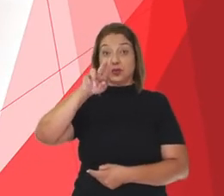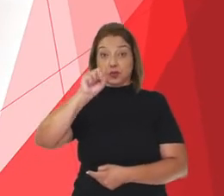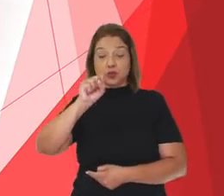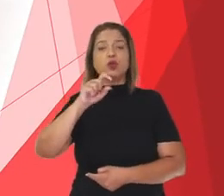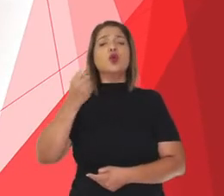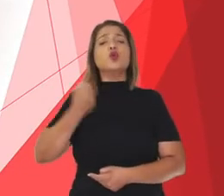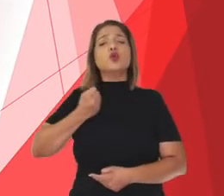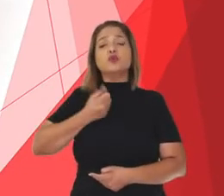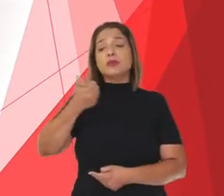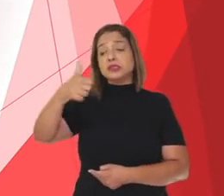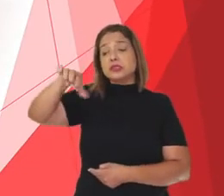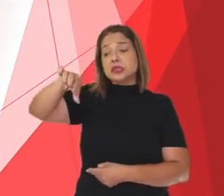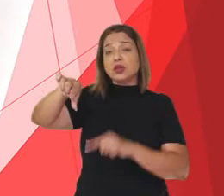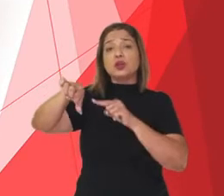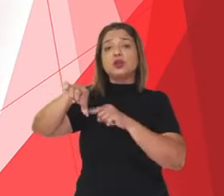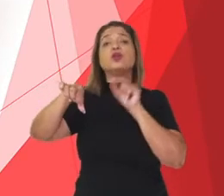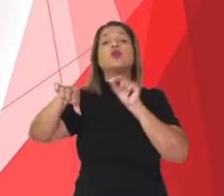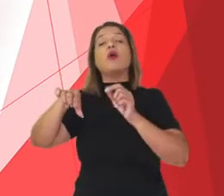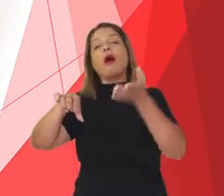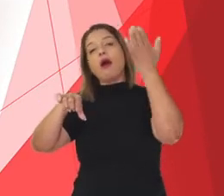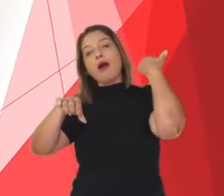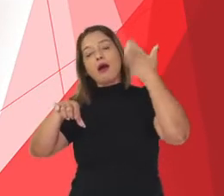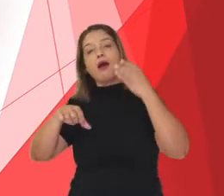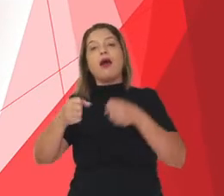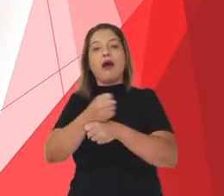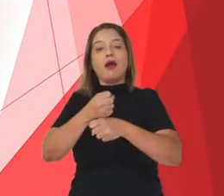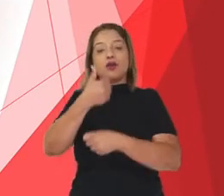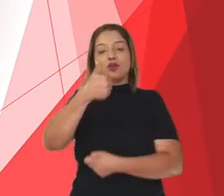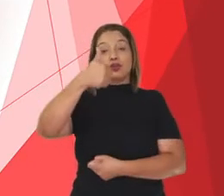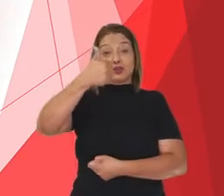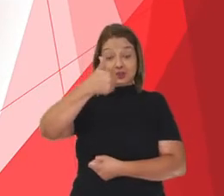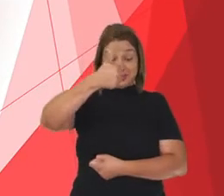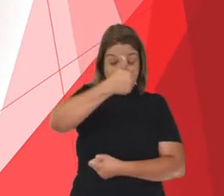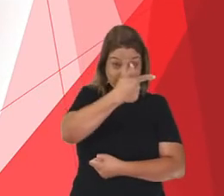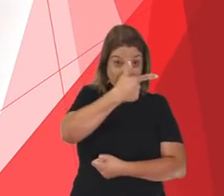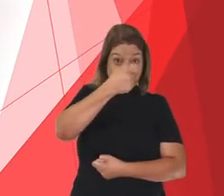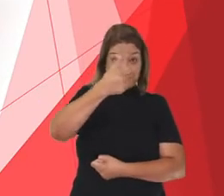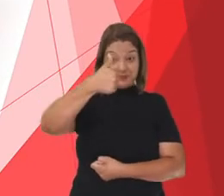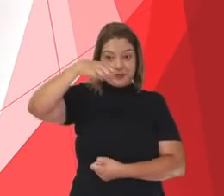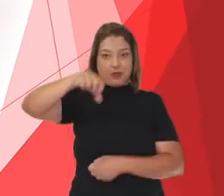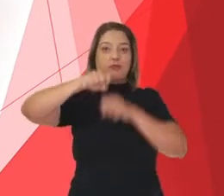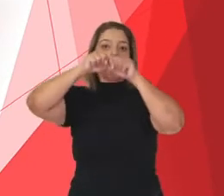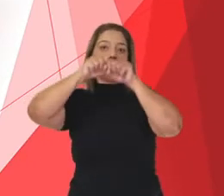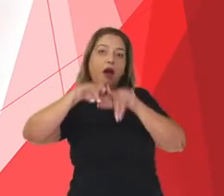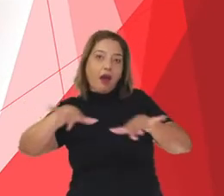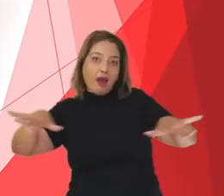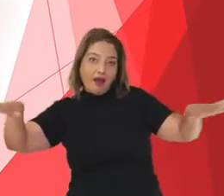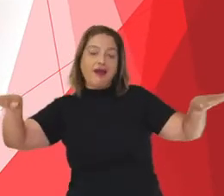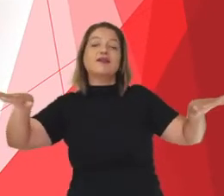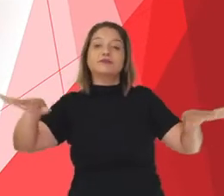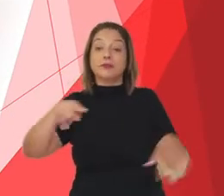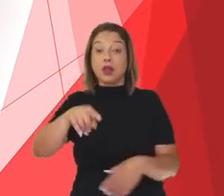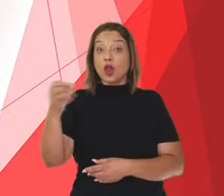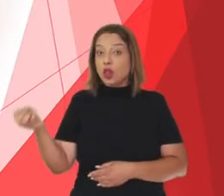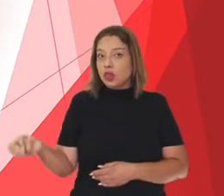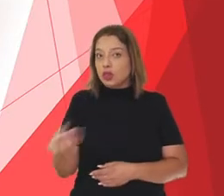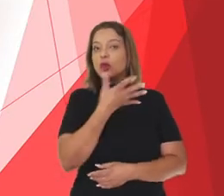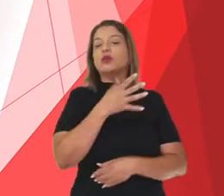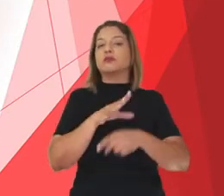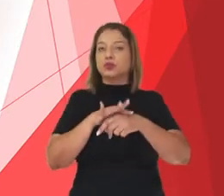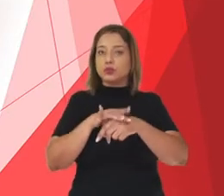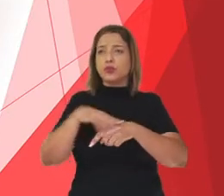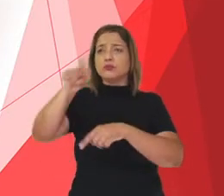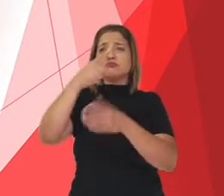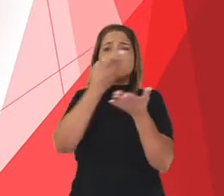19, pois apareceu no ano de 2019. Essa é uma nova doença e médicos e